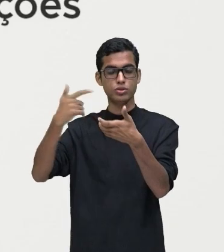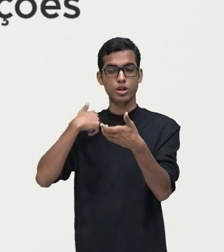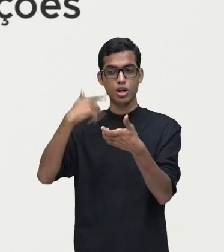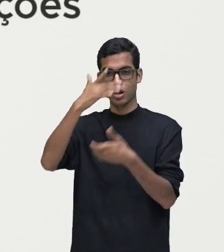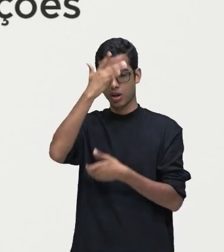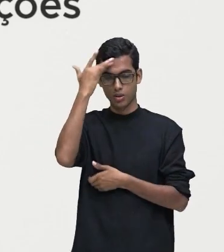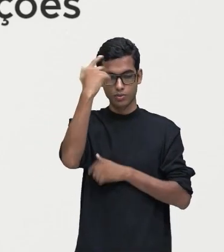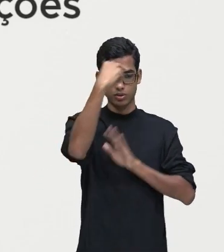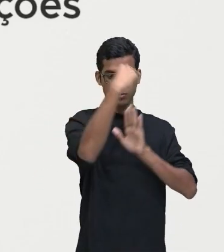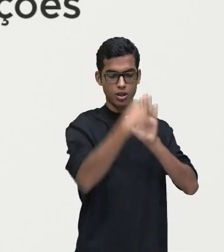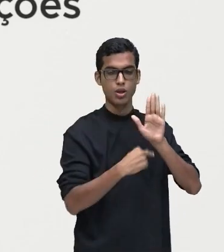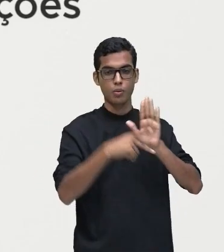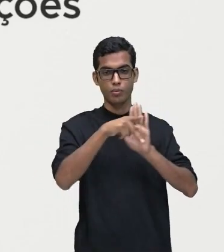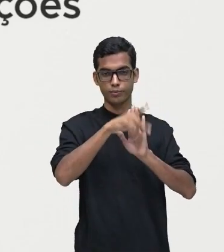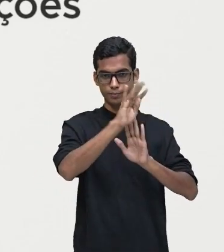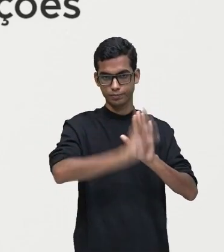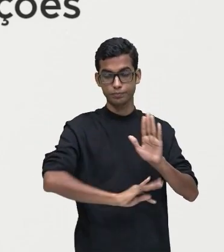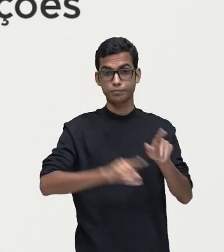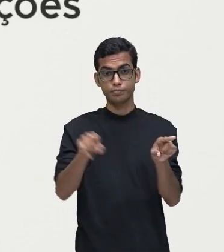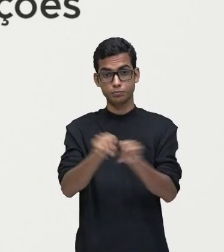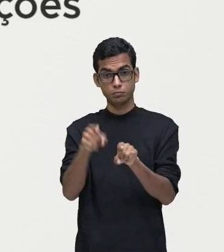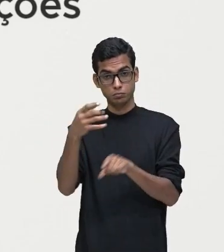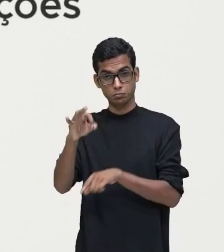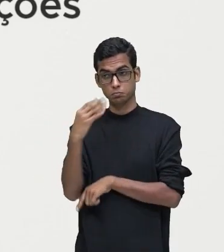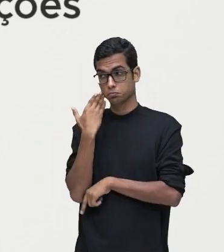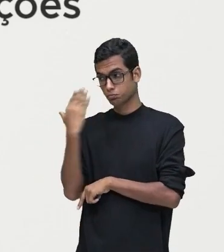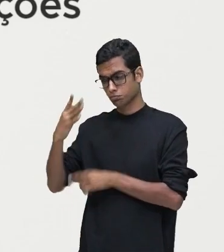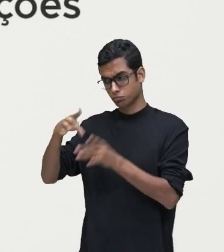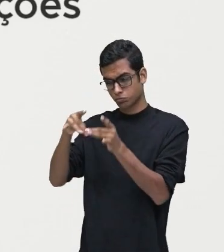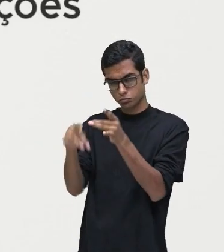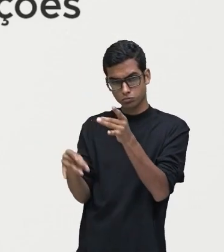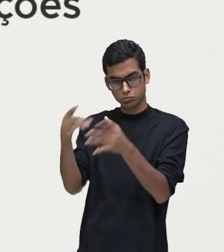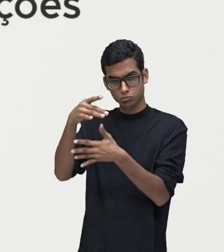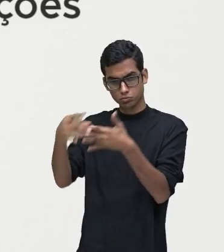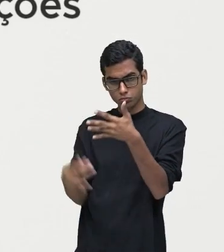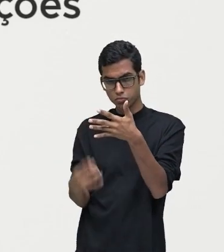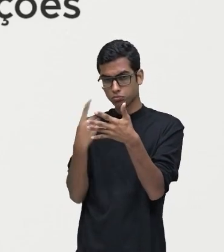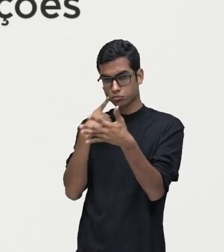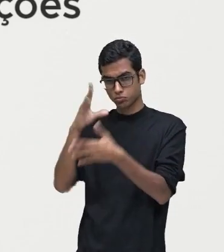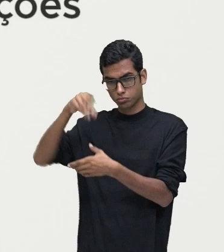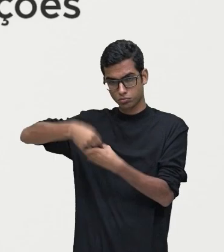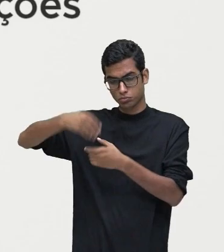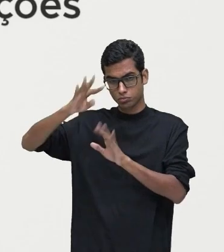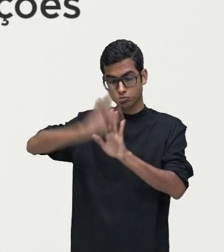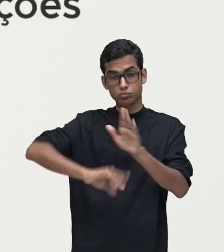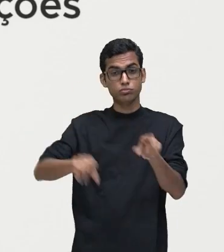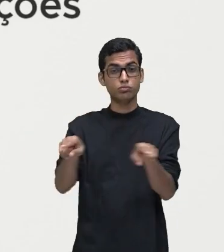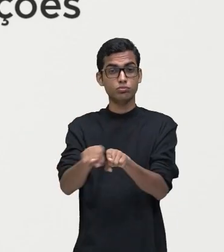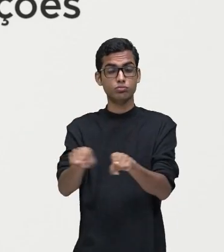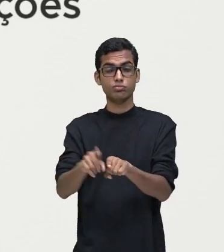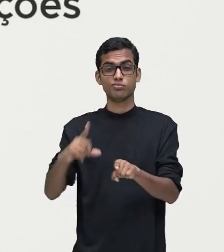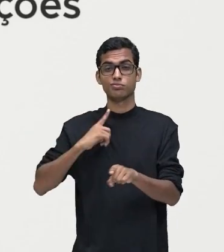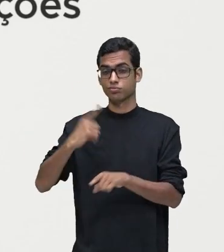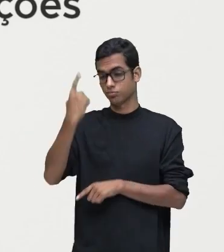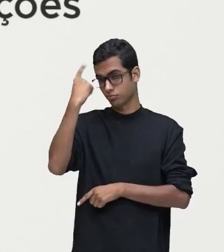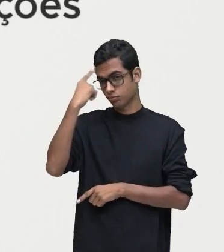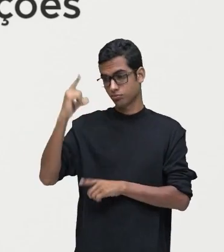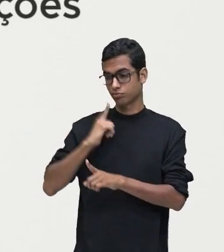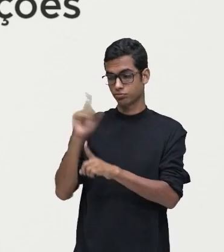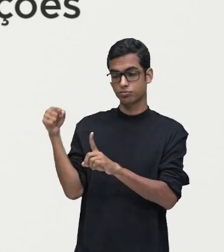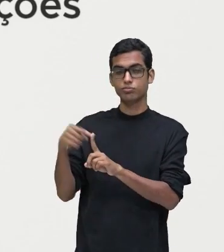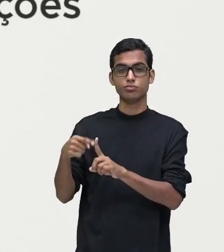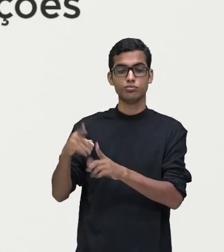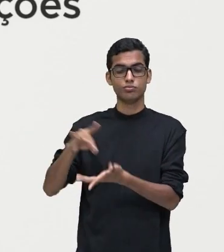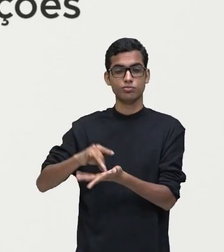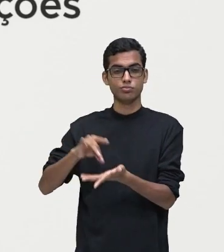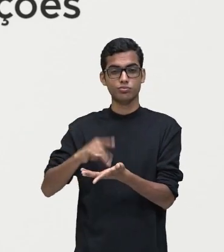texto, certo? Então, se você vai fazer uma descrição dentro do seu texto, também existe uma intenção para isso. E,